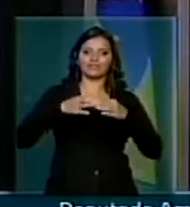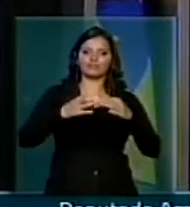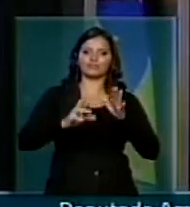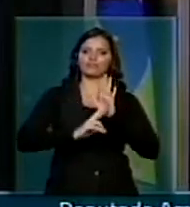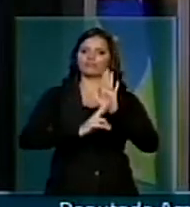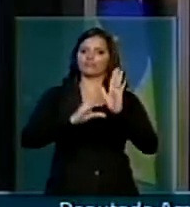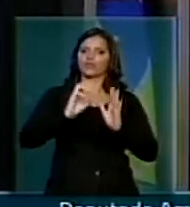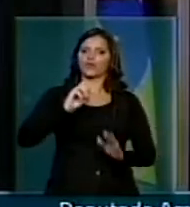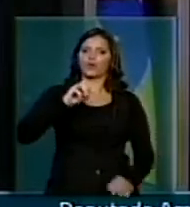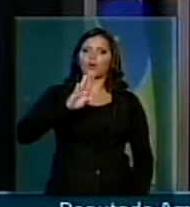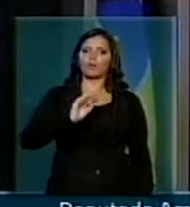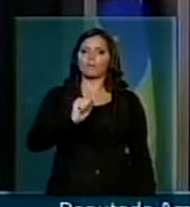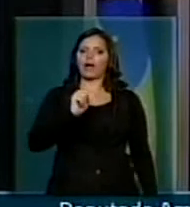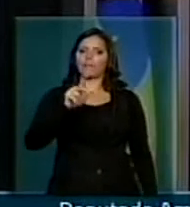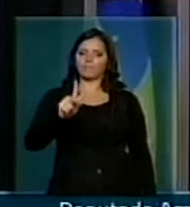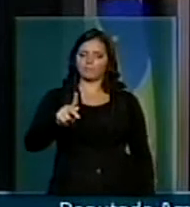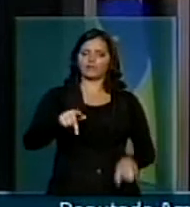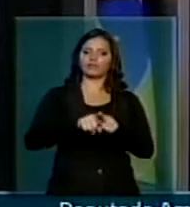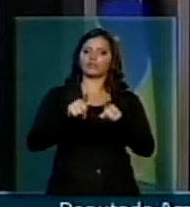o José